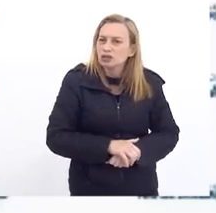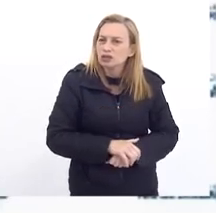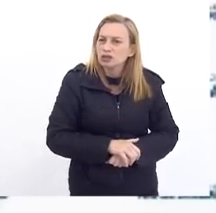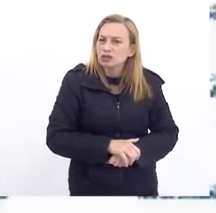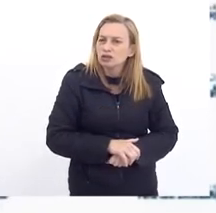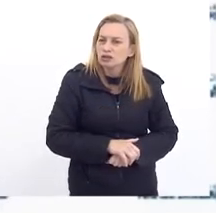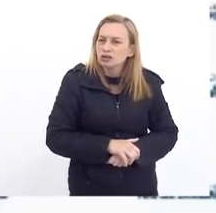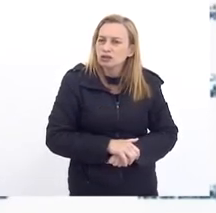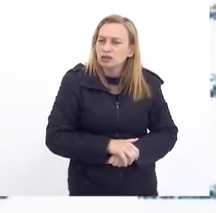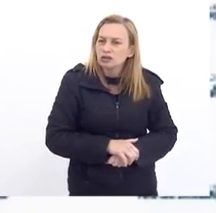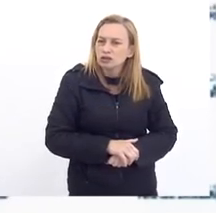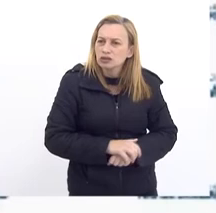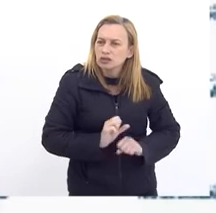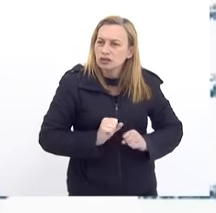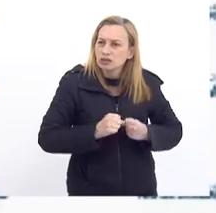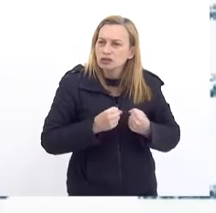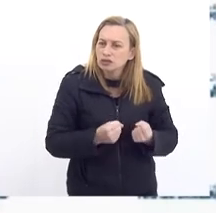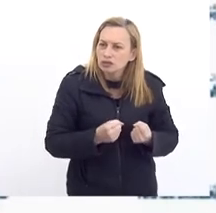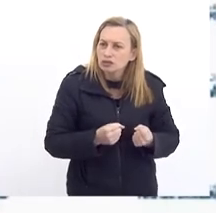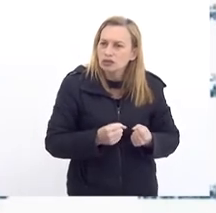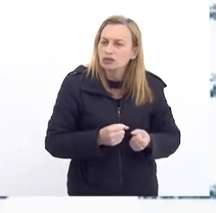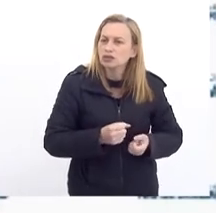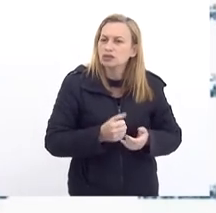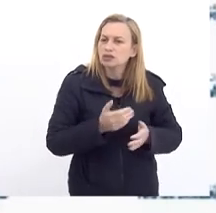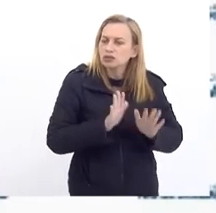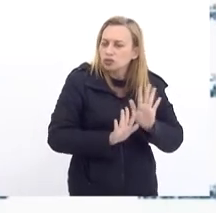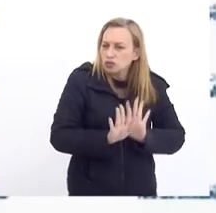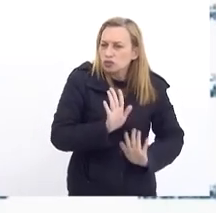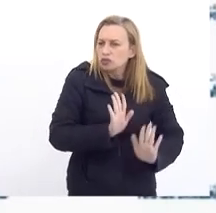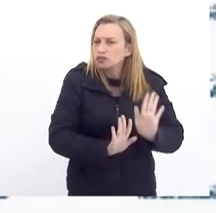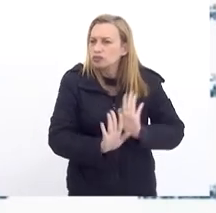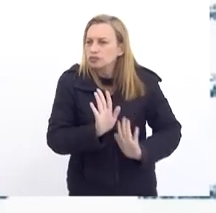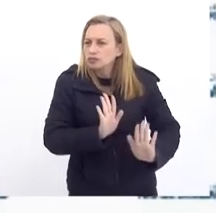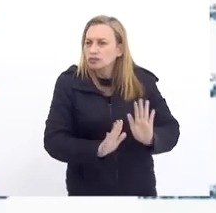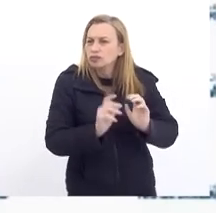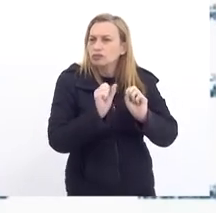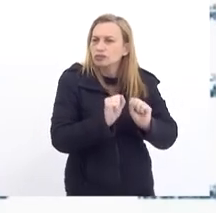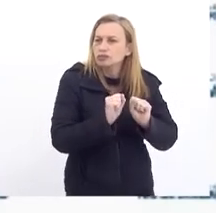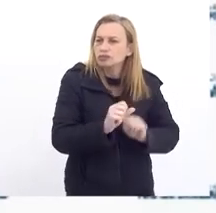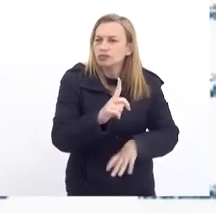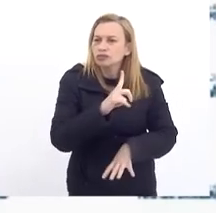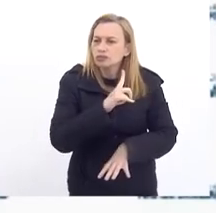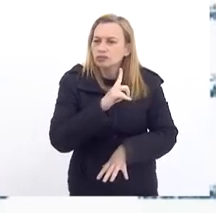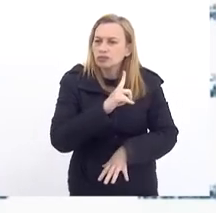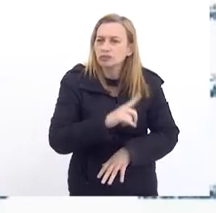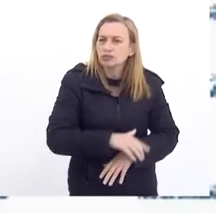Com afinco Mas ao mesmo tempo Com muita cautela Só para podermos ter Uma